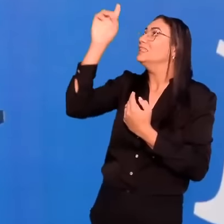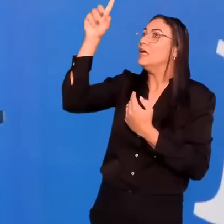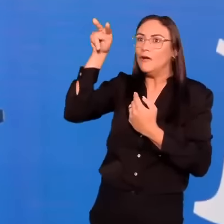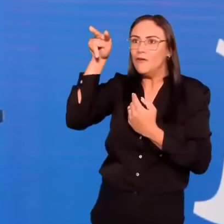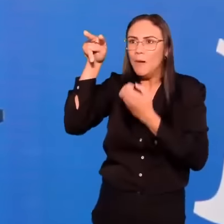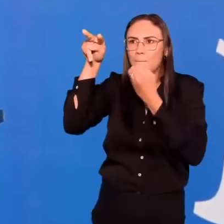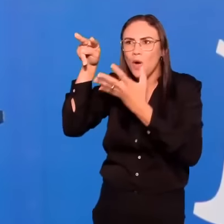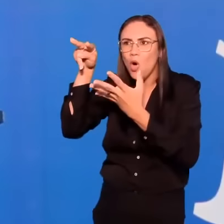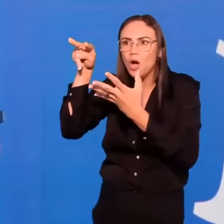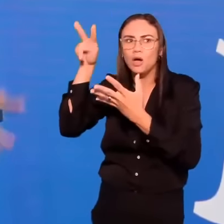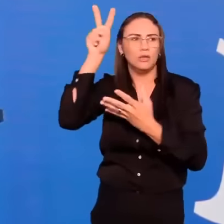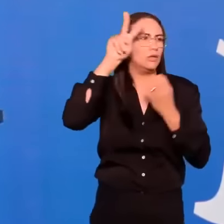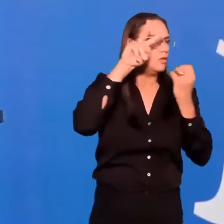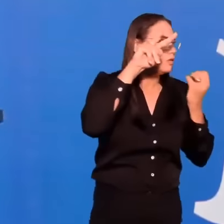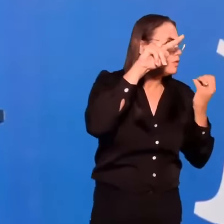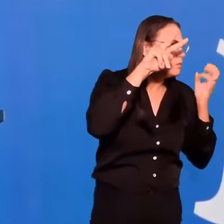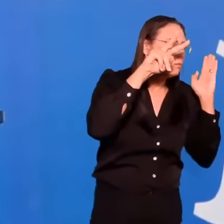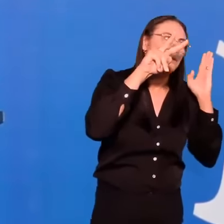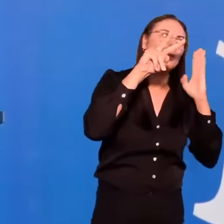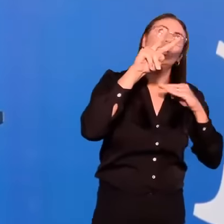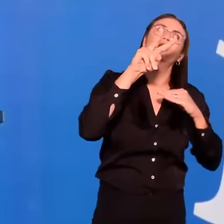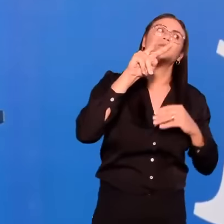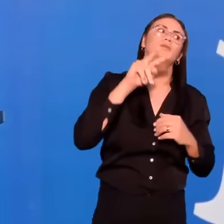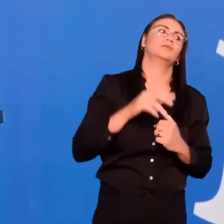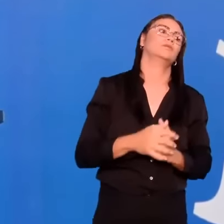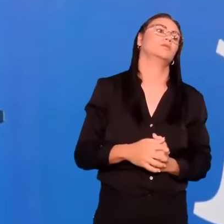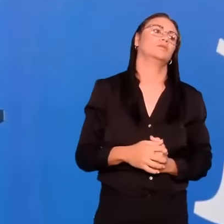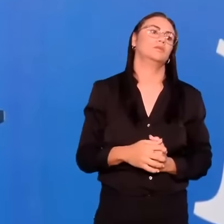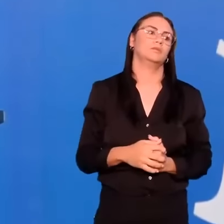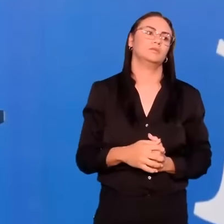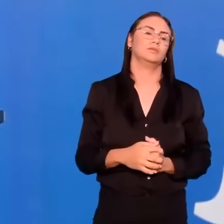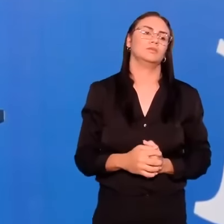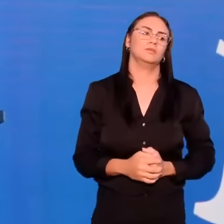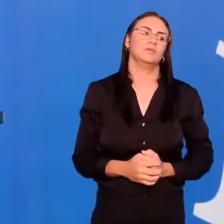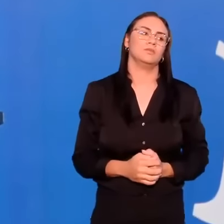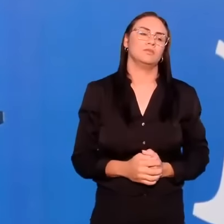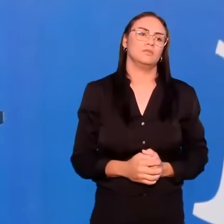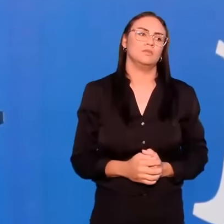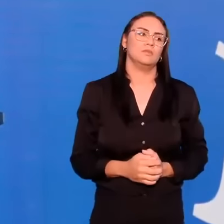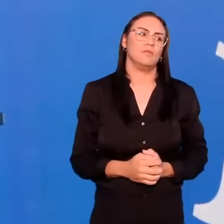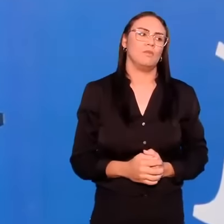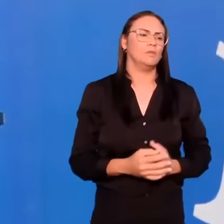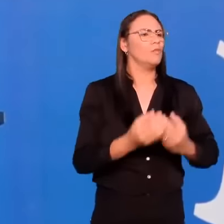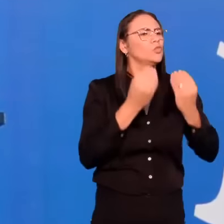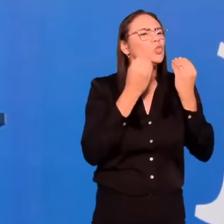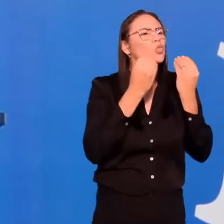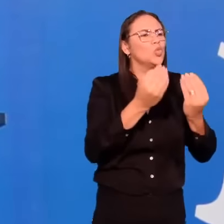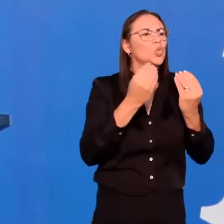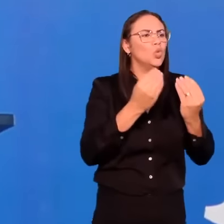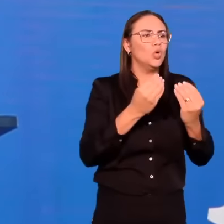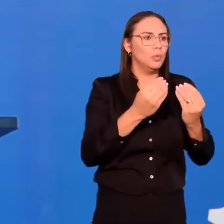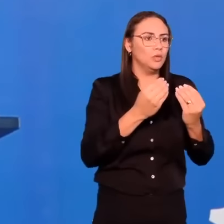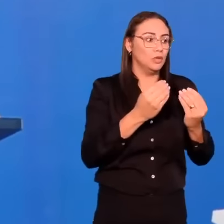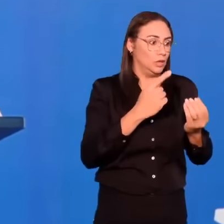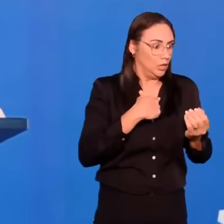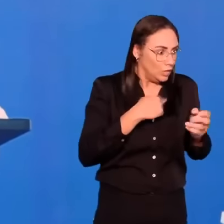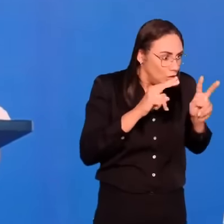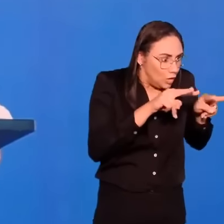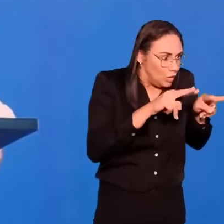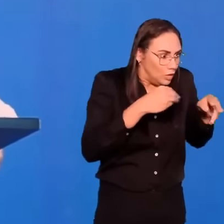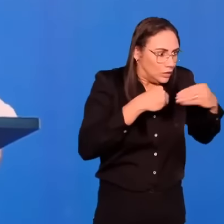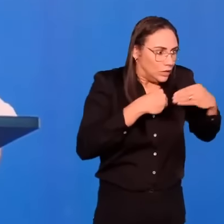Segunda razão. São quatro. Para fugir da moralidade. Ela é contrária a nossa vocação.